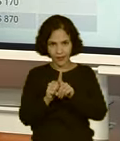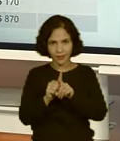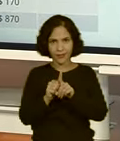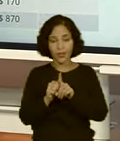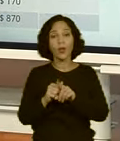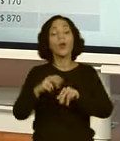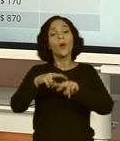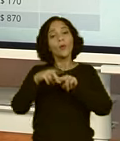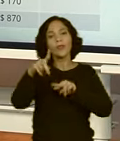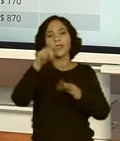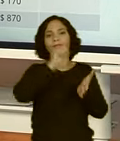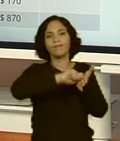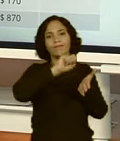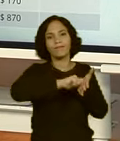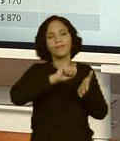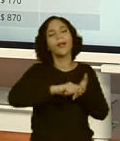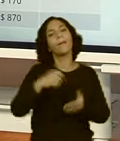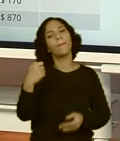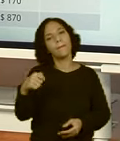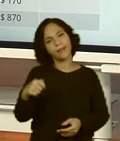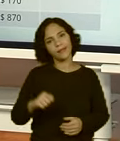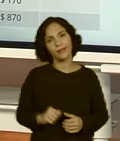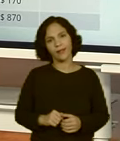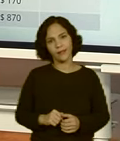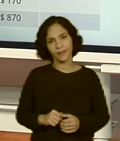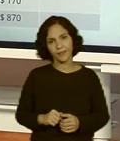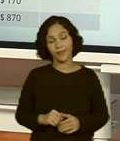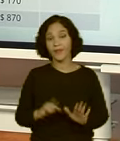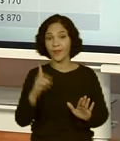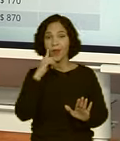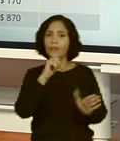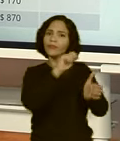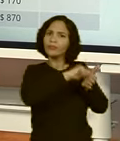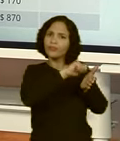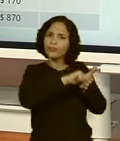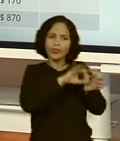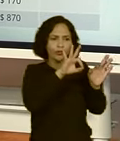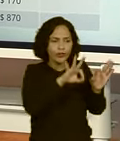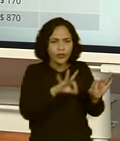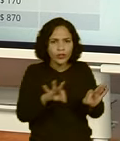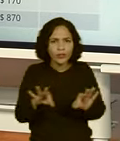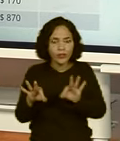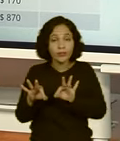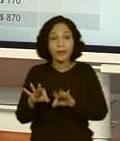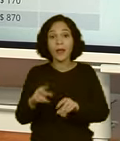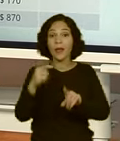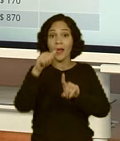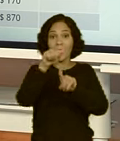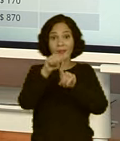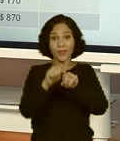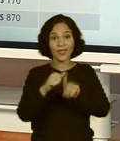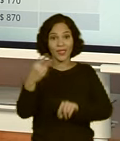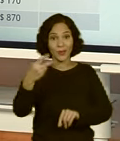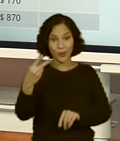por isso que você precisa anotar as despesas. Então, anotando tudo direitinho, no segundo mês, teve uns